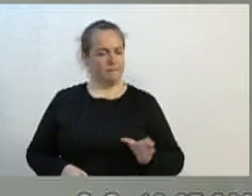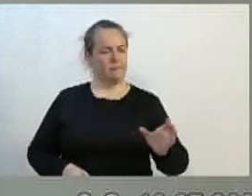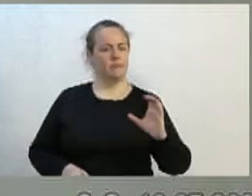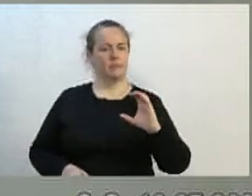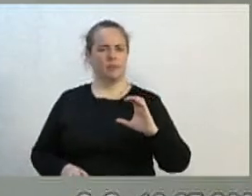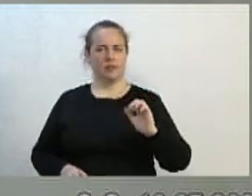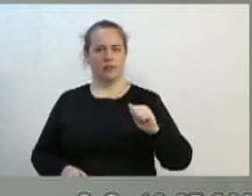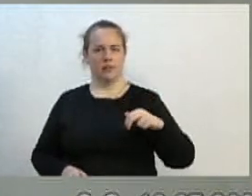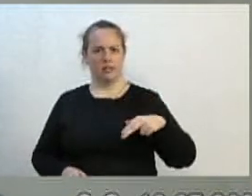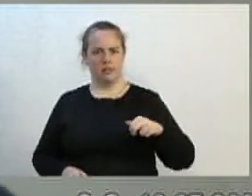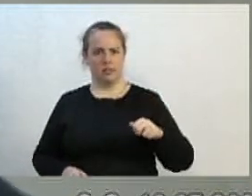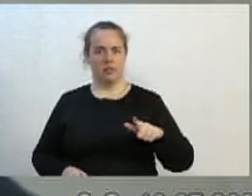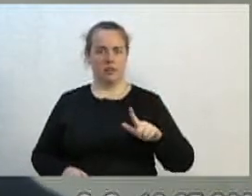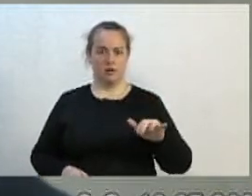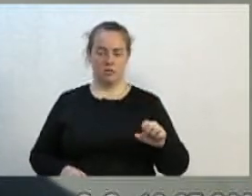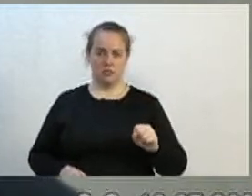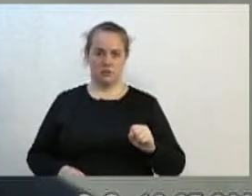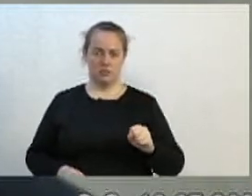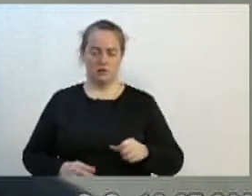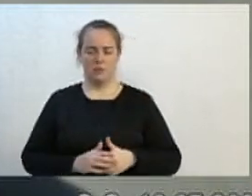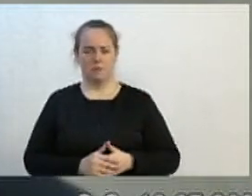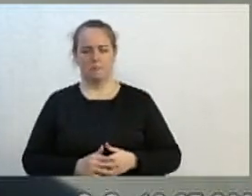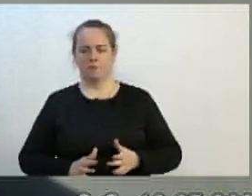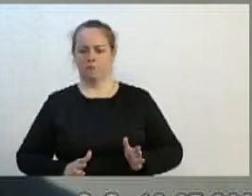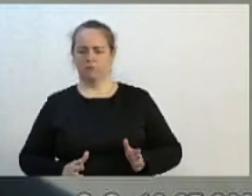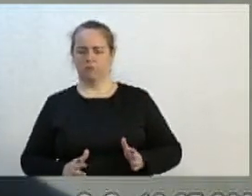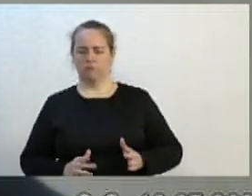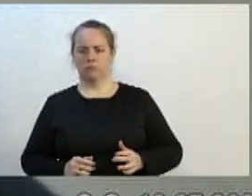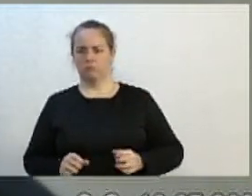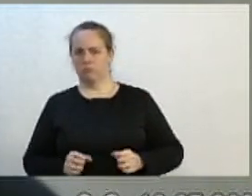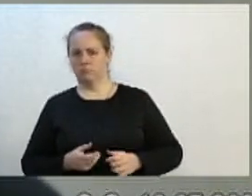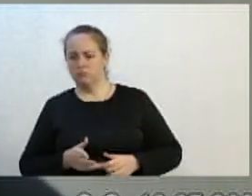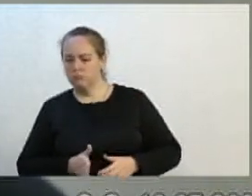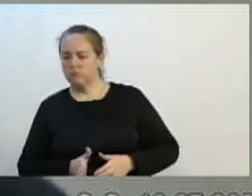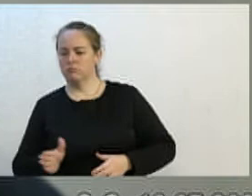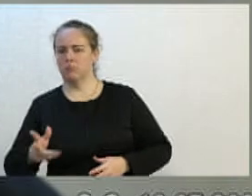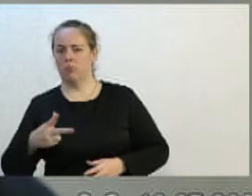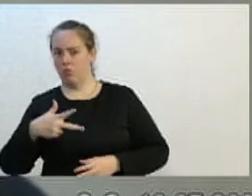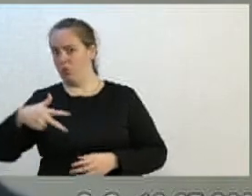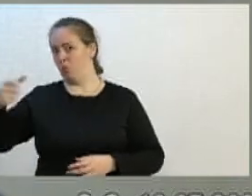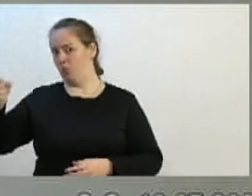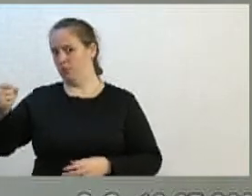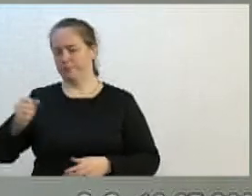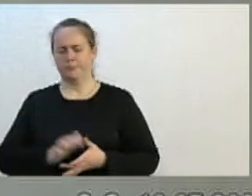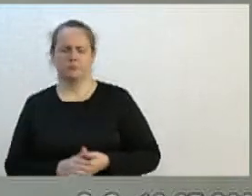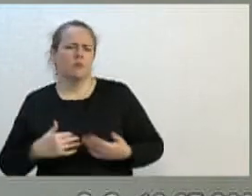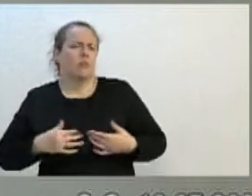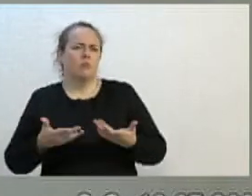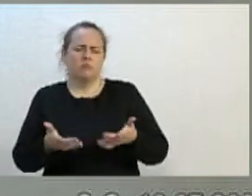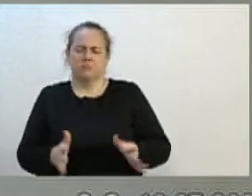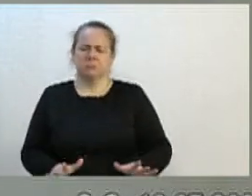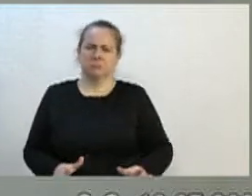e o segmento dos heróis. Eu não quero aqui falar